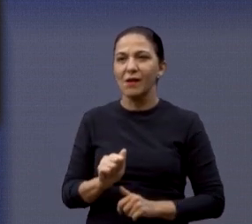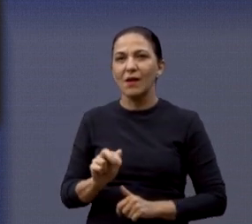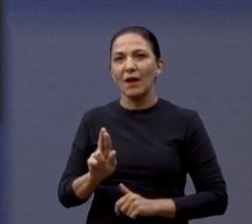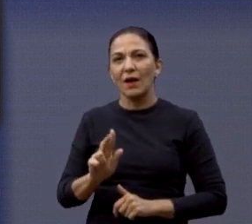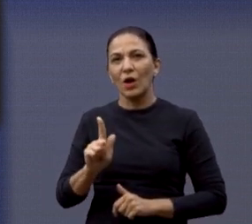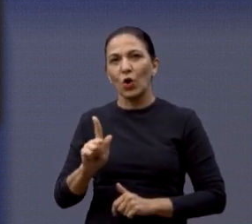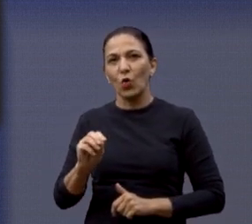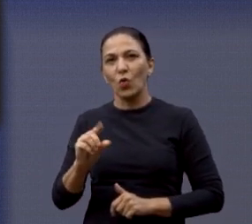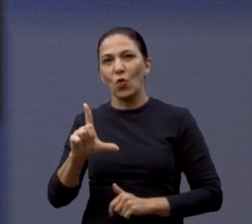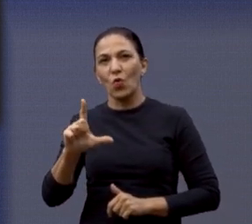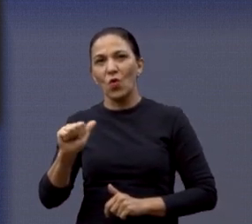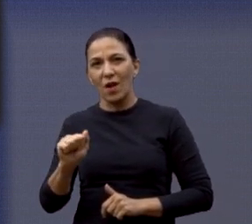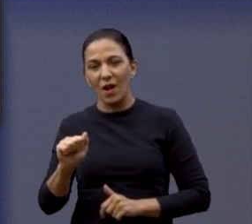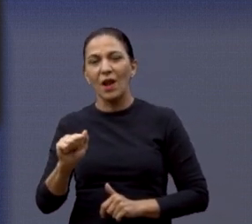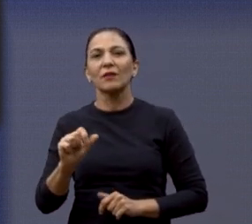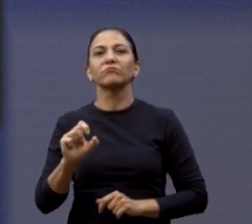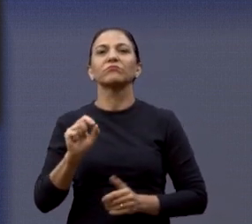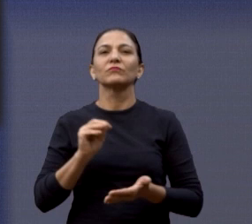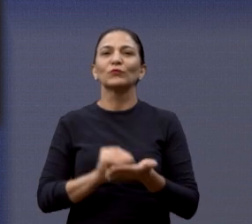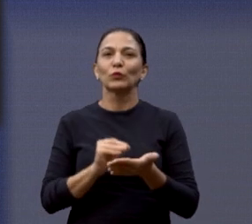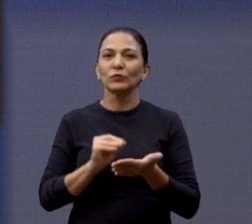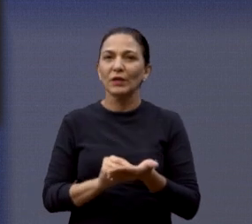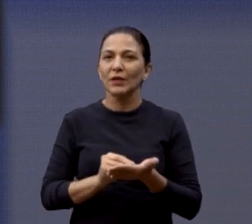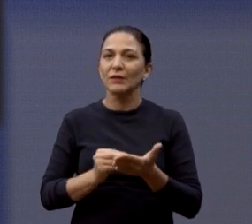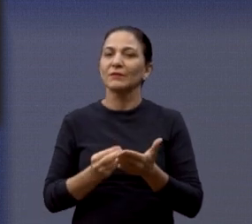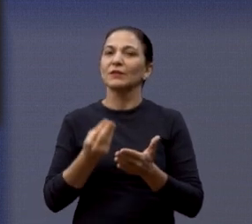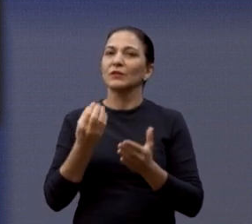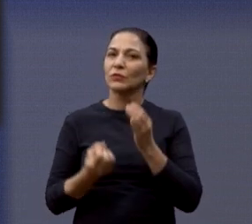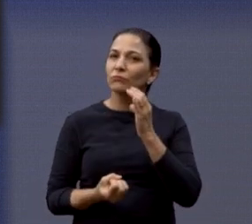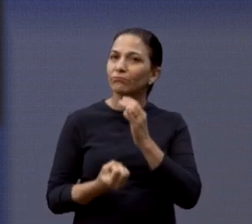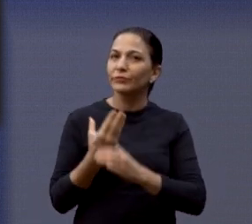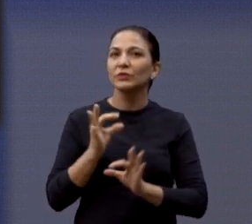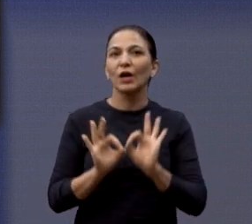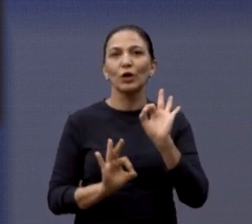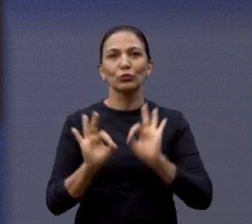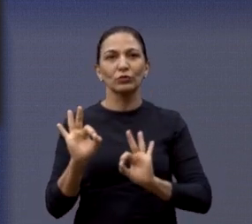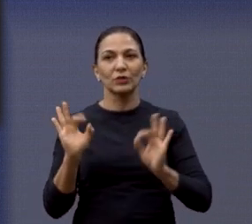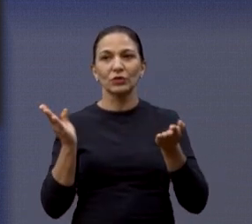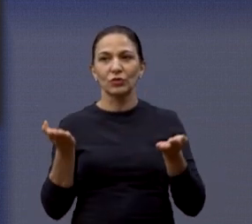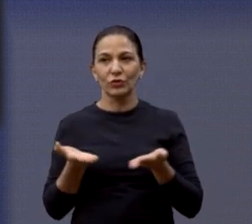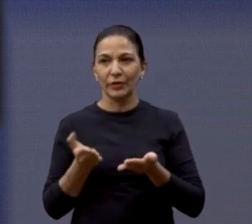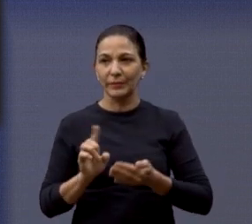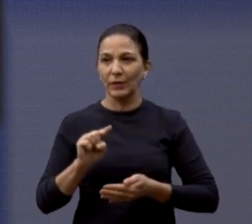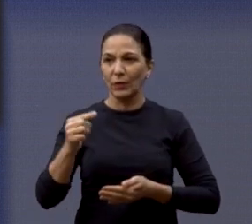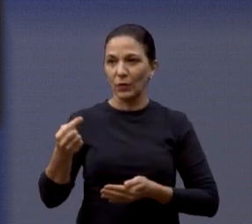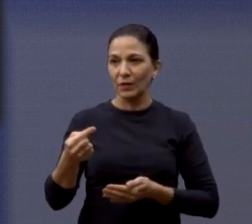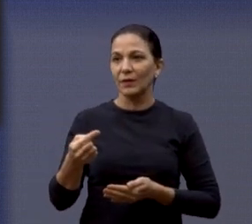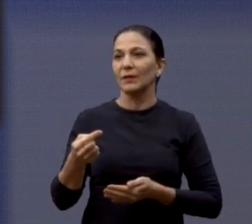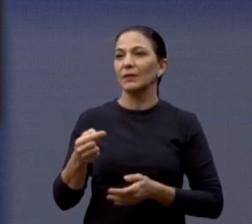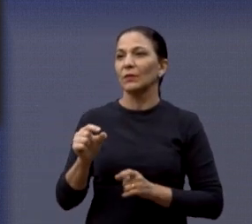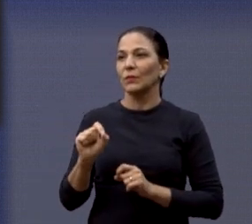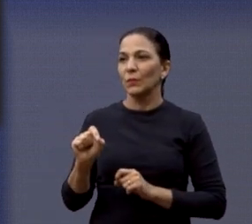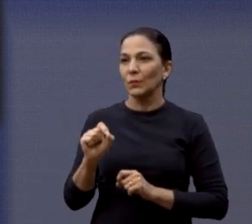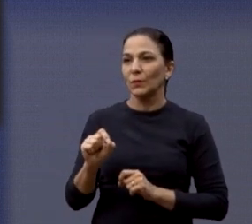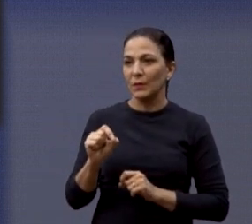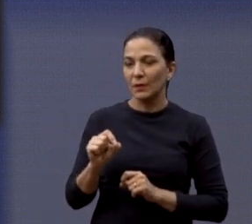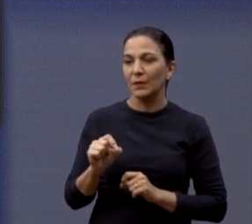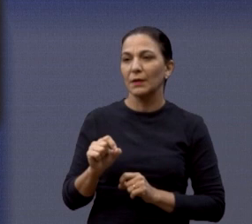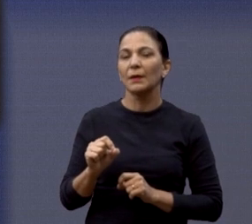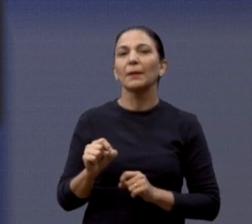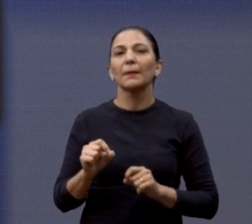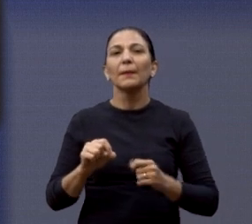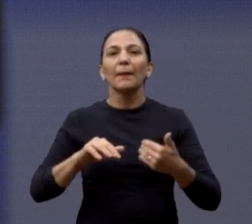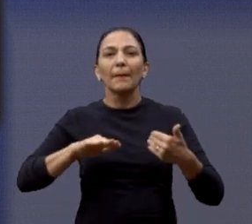raias, já foi instalado. A outra foto ali é a ácida das piscinas do